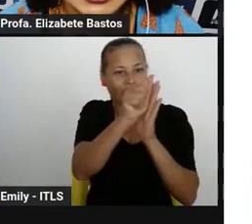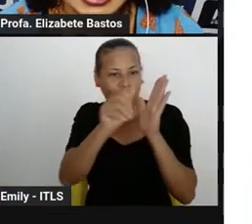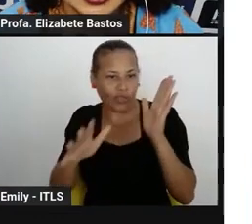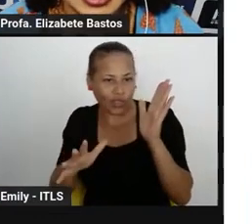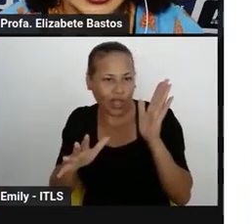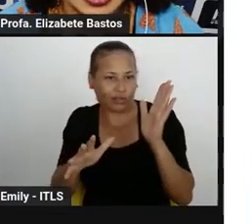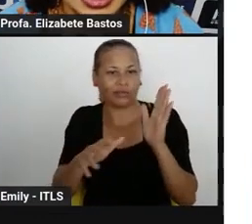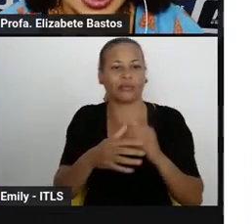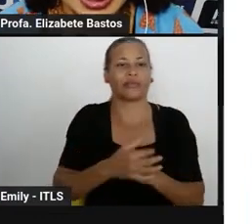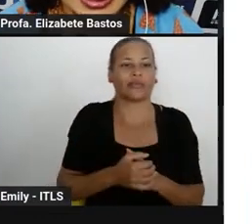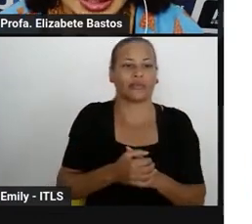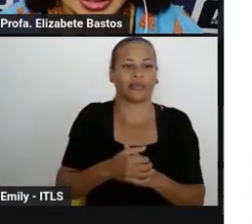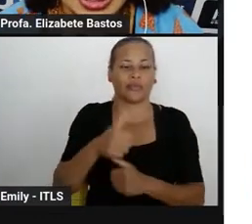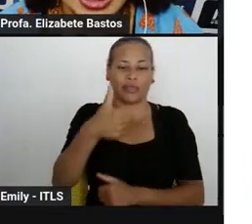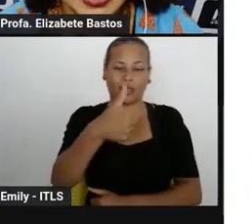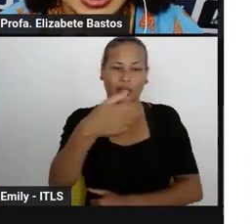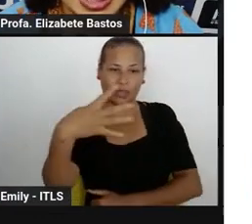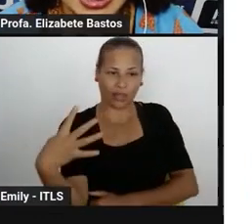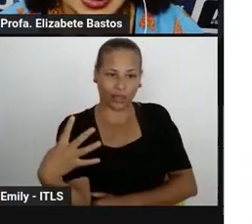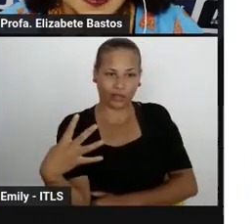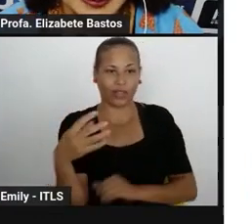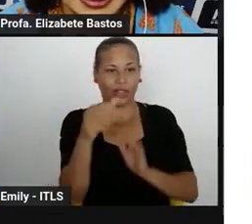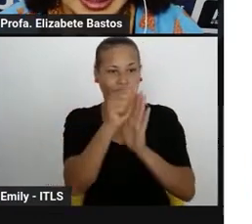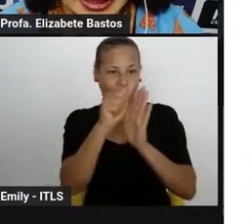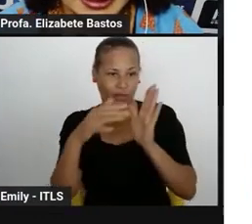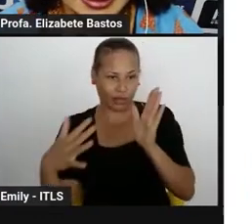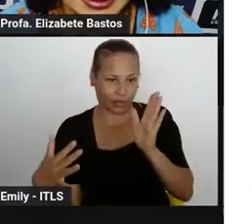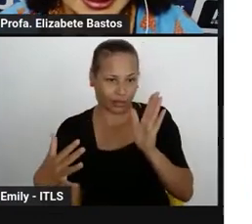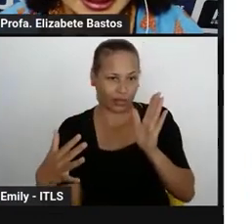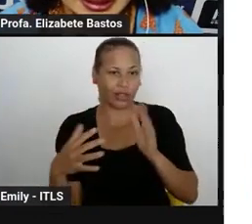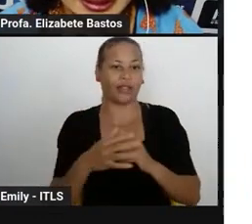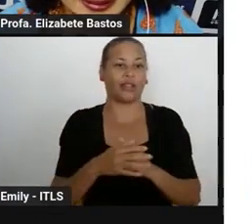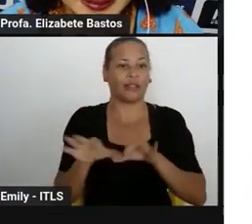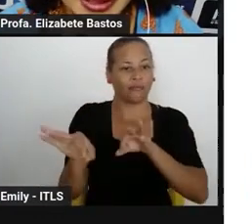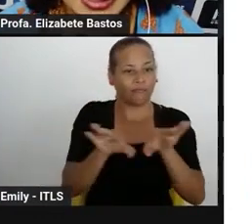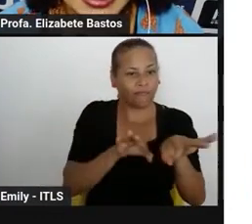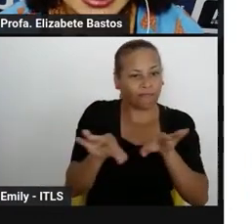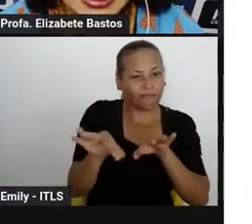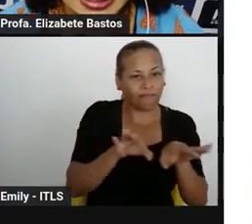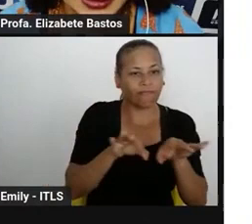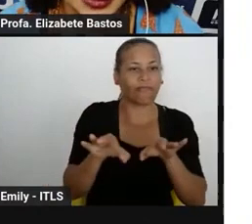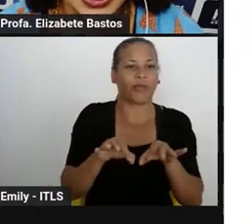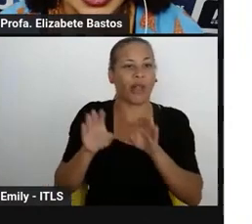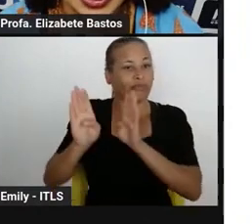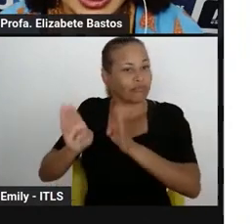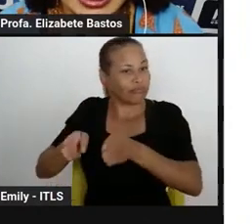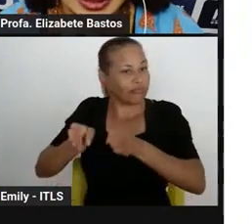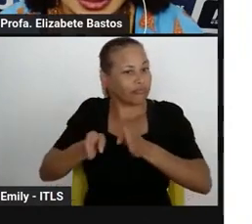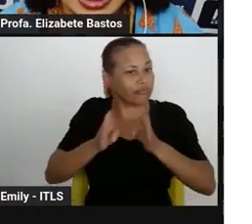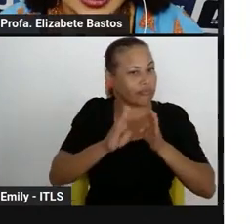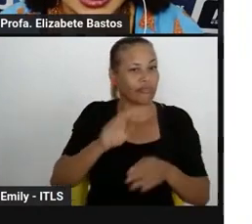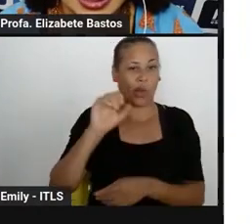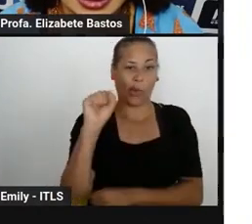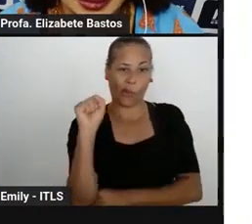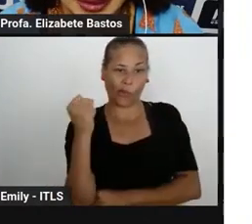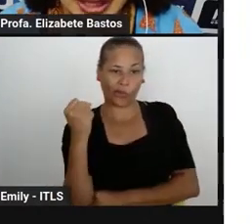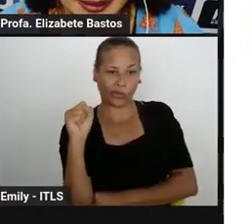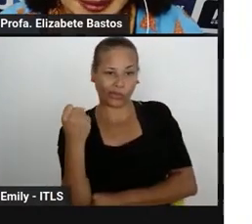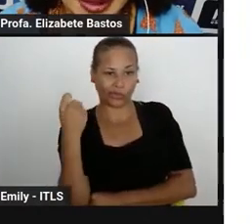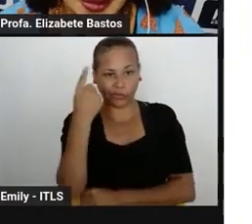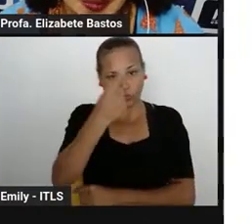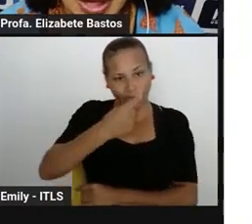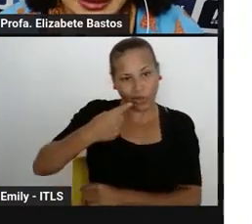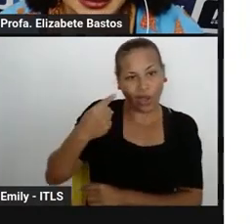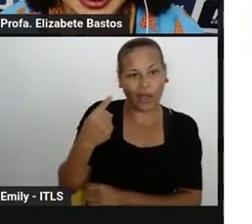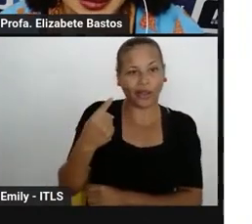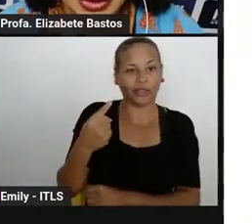sendo 14 horas aulas de atividades complementares das ACES, sendo 8 horas aulas na unidade escolar,